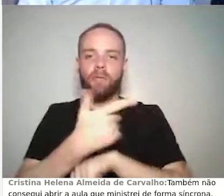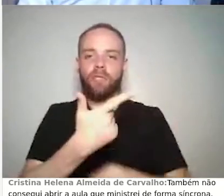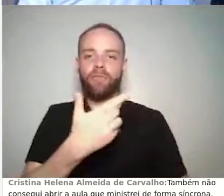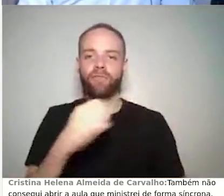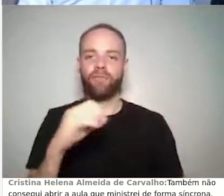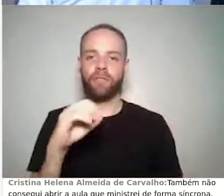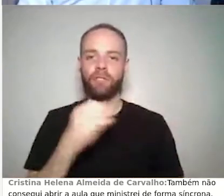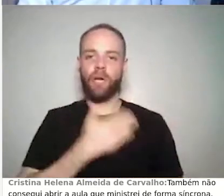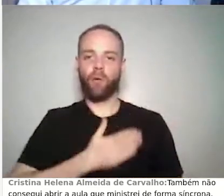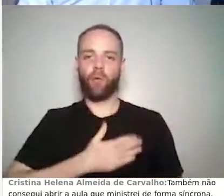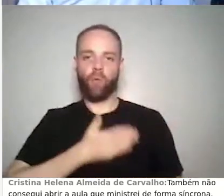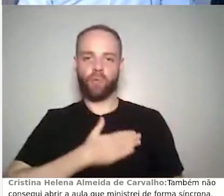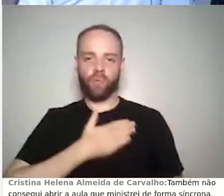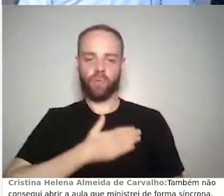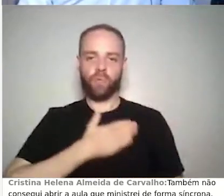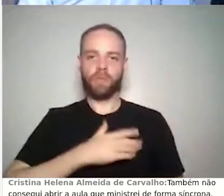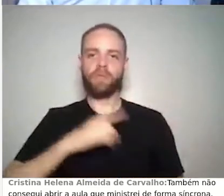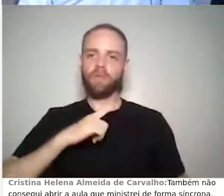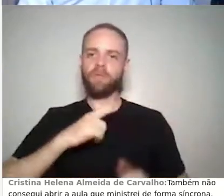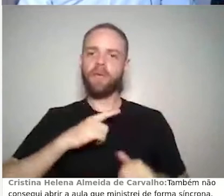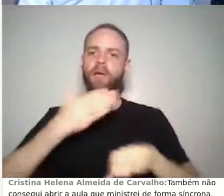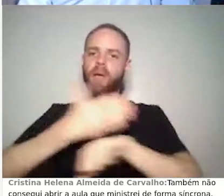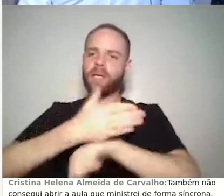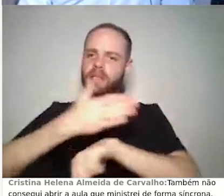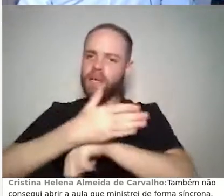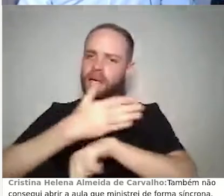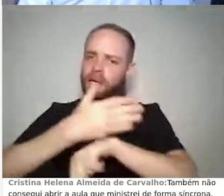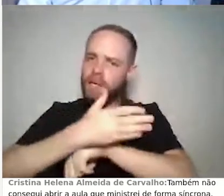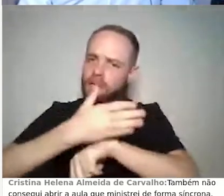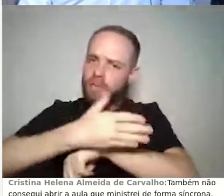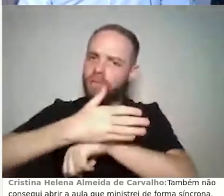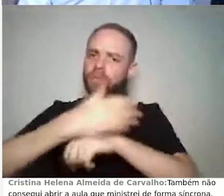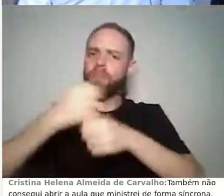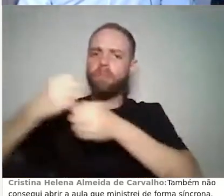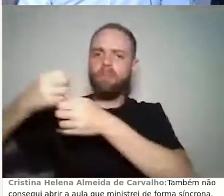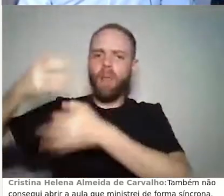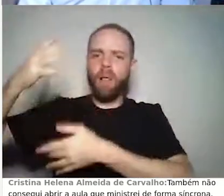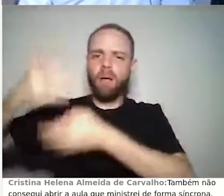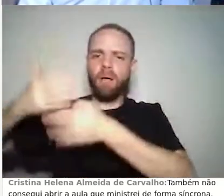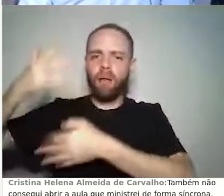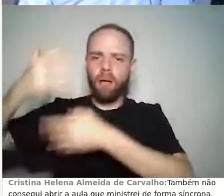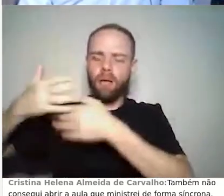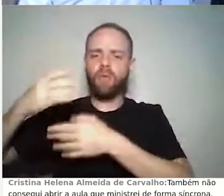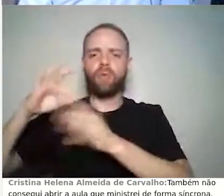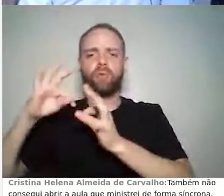então tiveram muitos acessos no dia 20, todos acessos no dia 19,